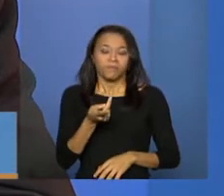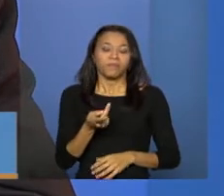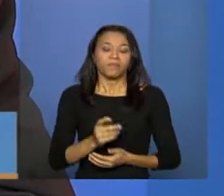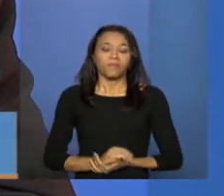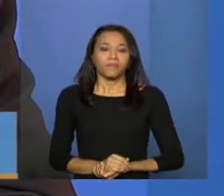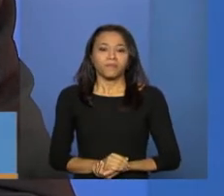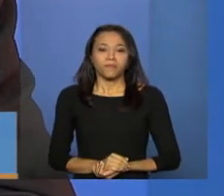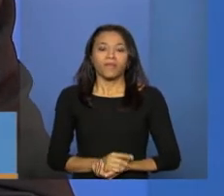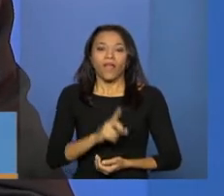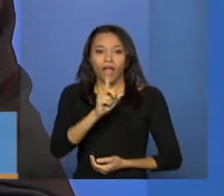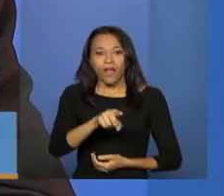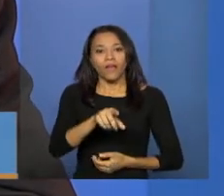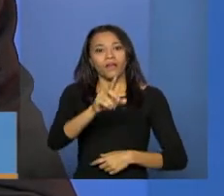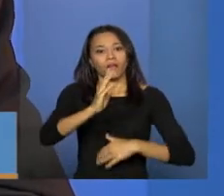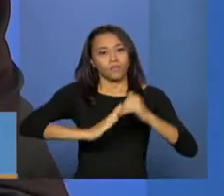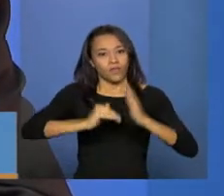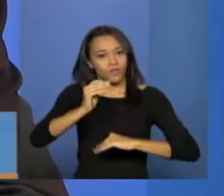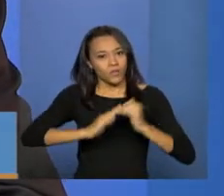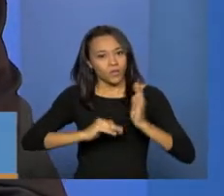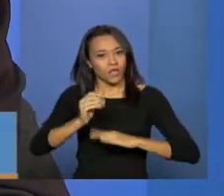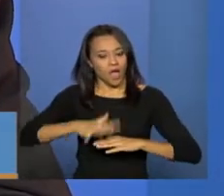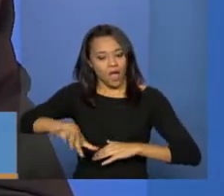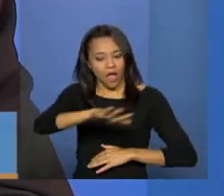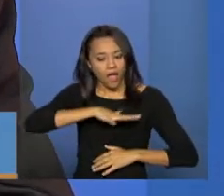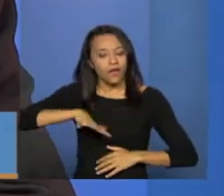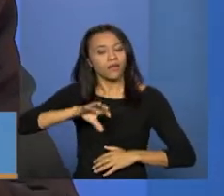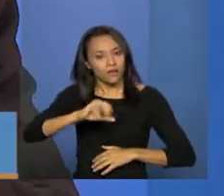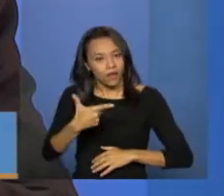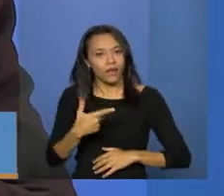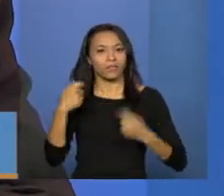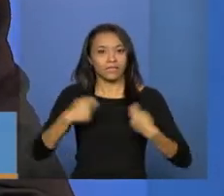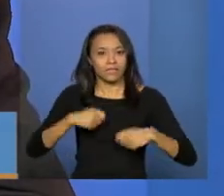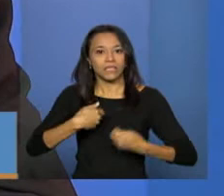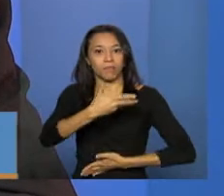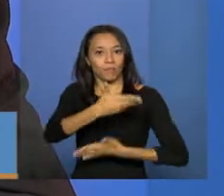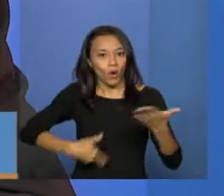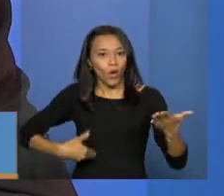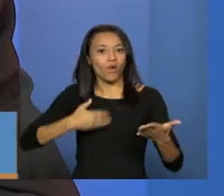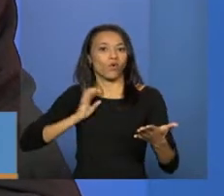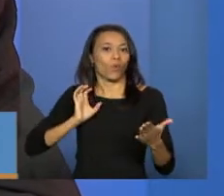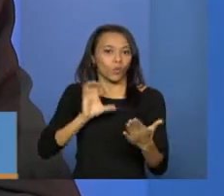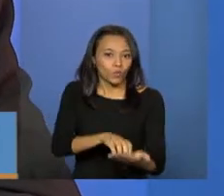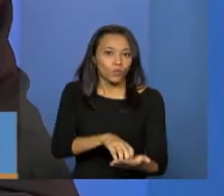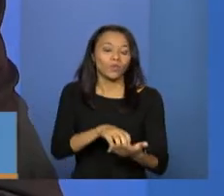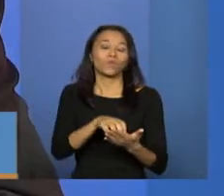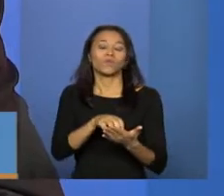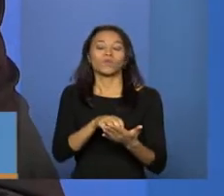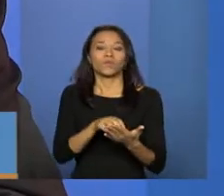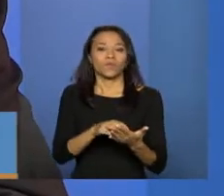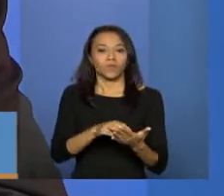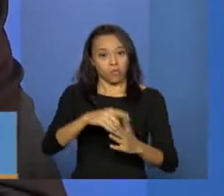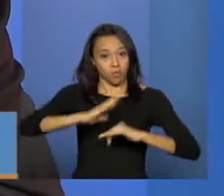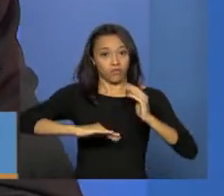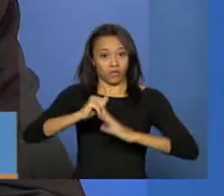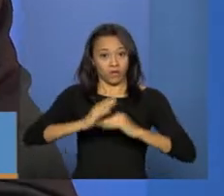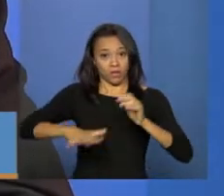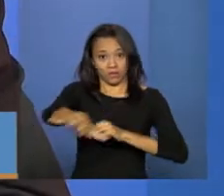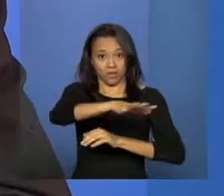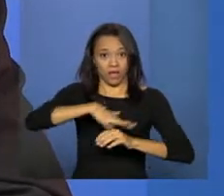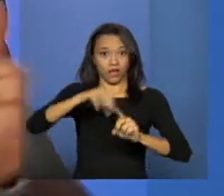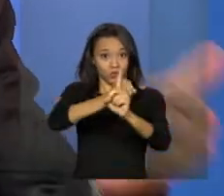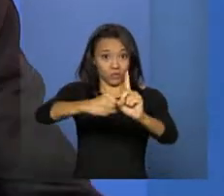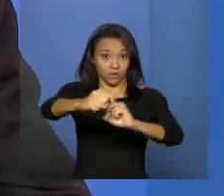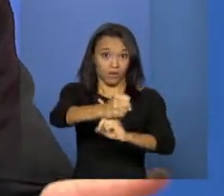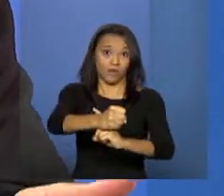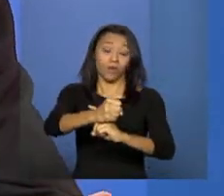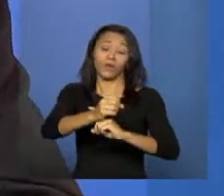é para profissionalizar a nossa área, então é concurso público, é estruturar os nossos concursos e chama a atenção do gestor